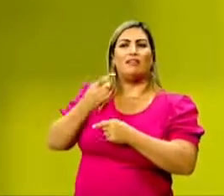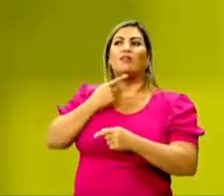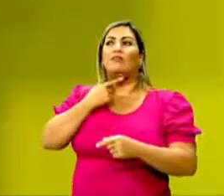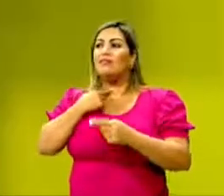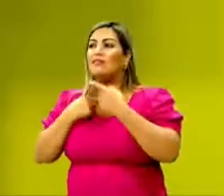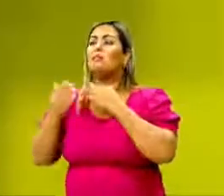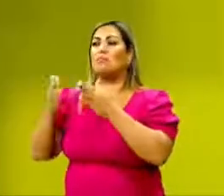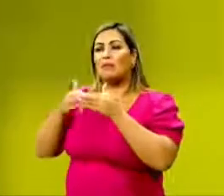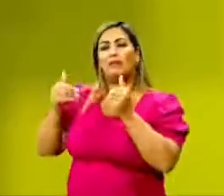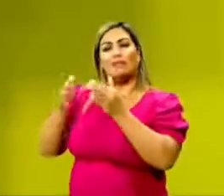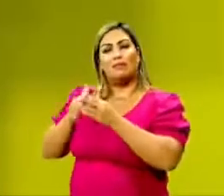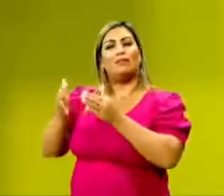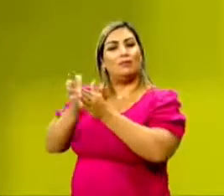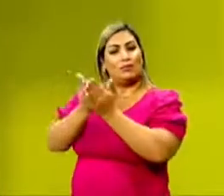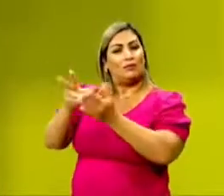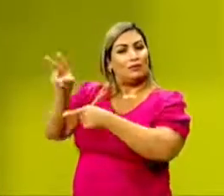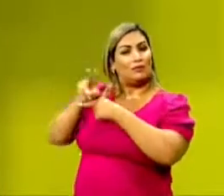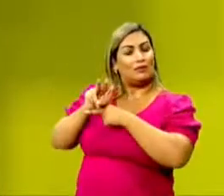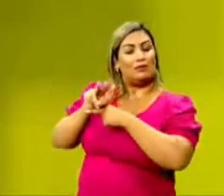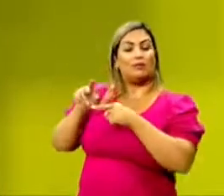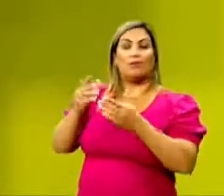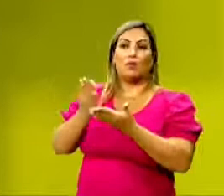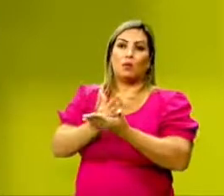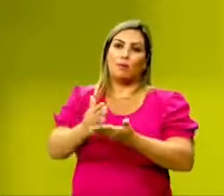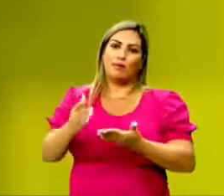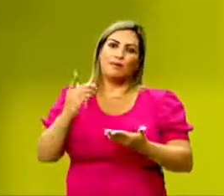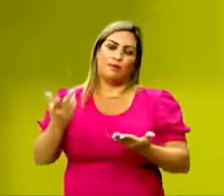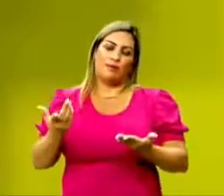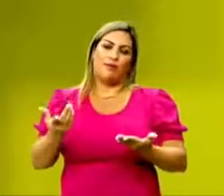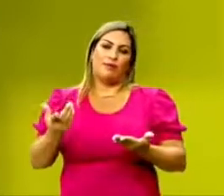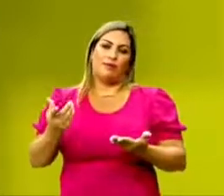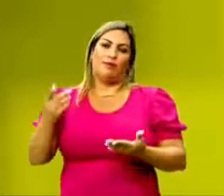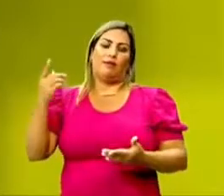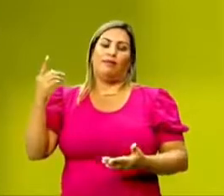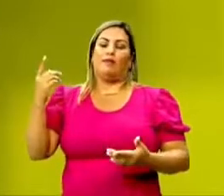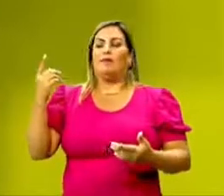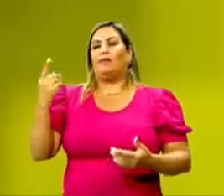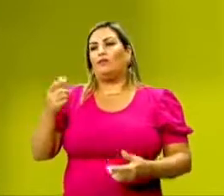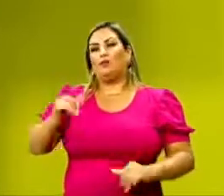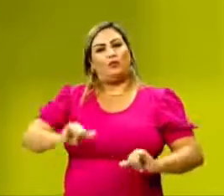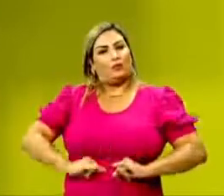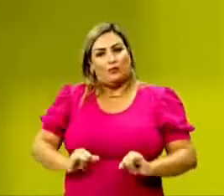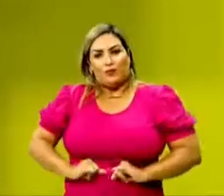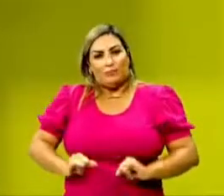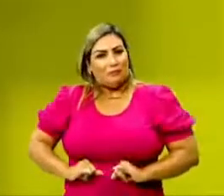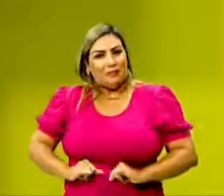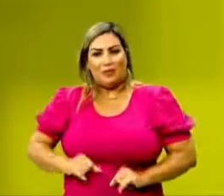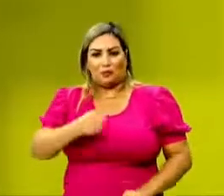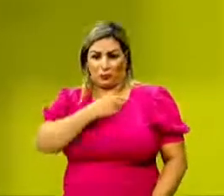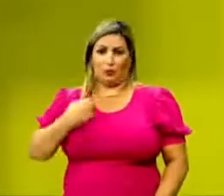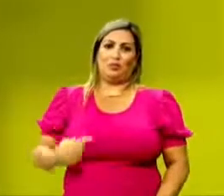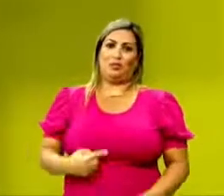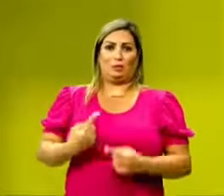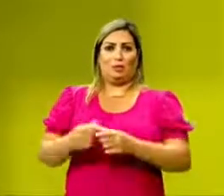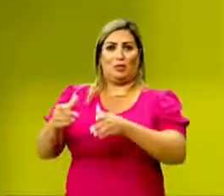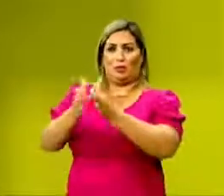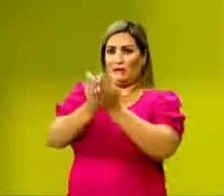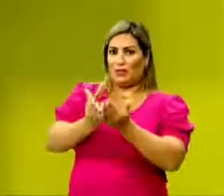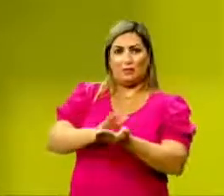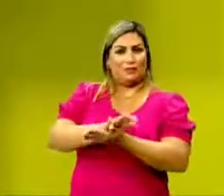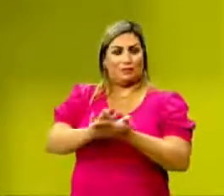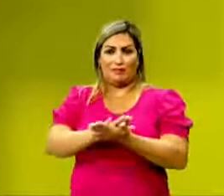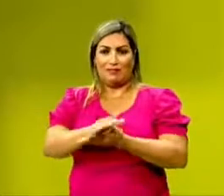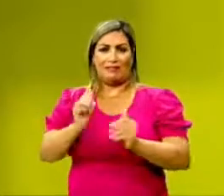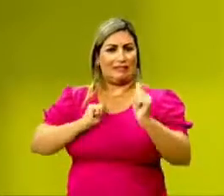e pede o livro emprestado, começa a ela uma verdadeira tortura chinesa, porque o livro não chega. E ela